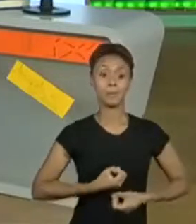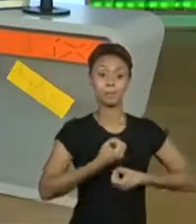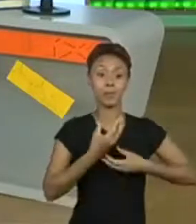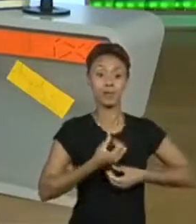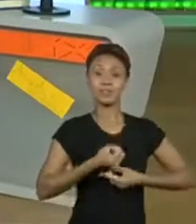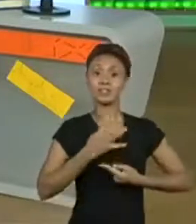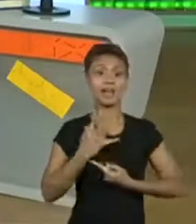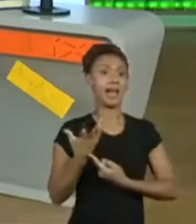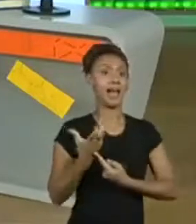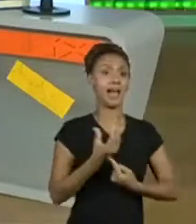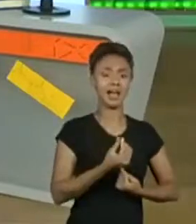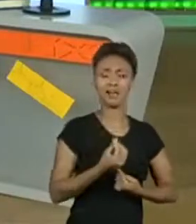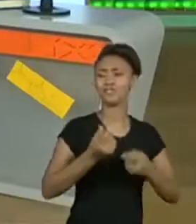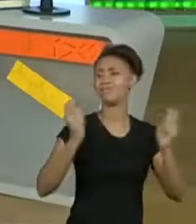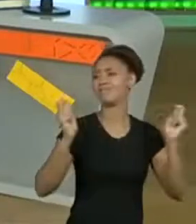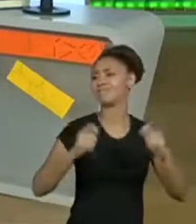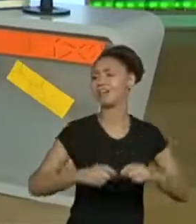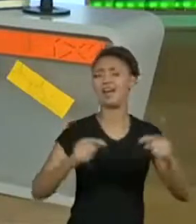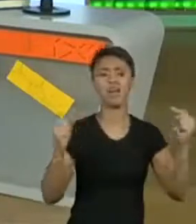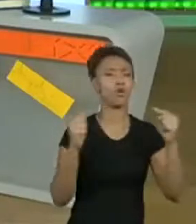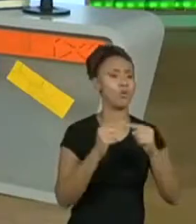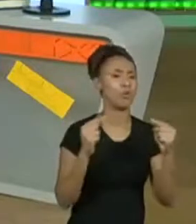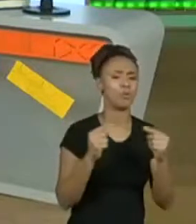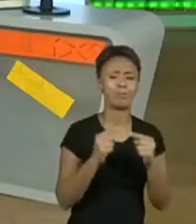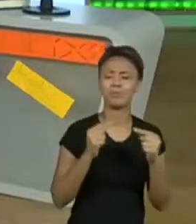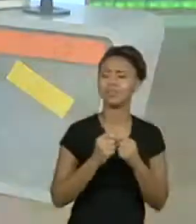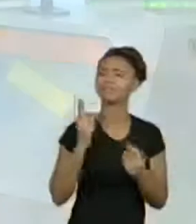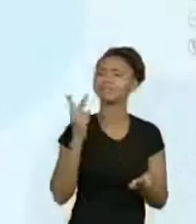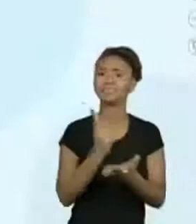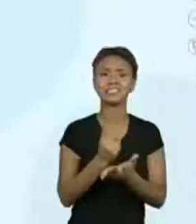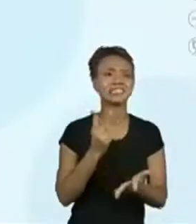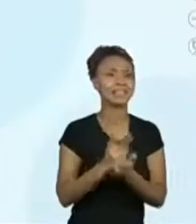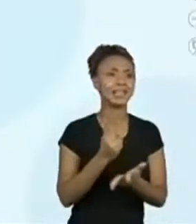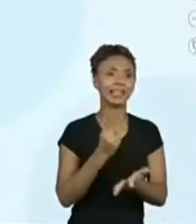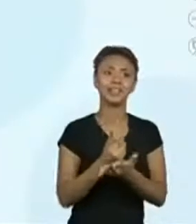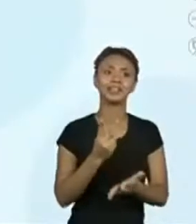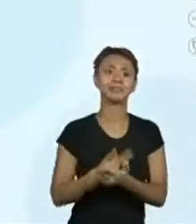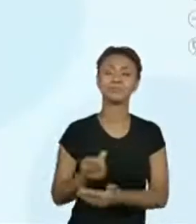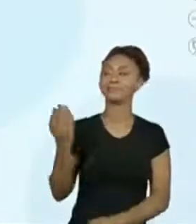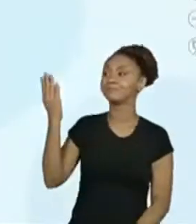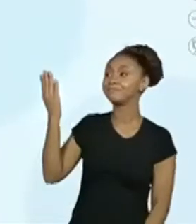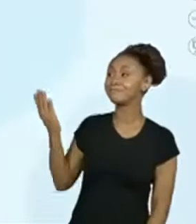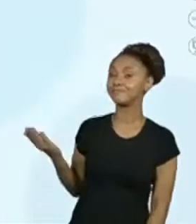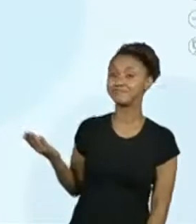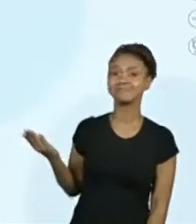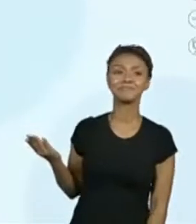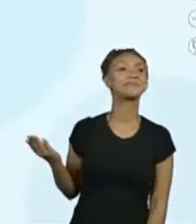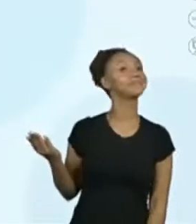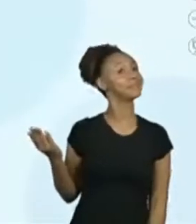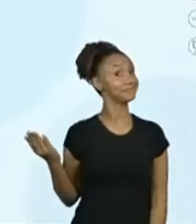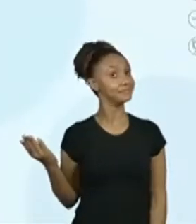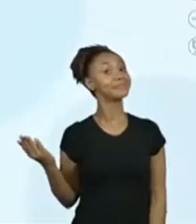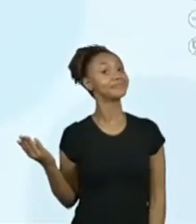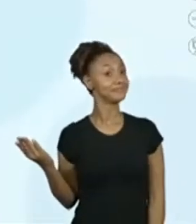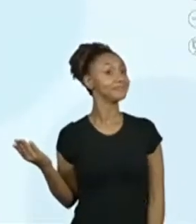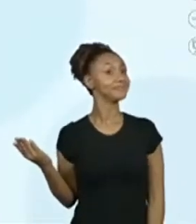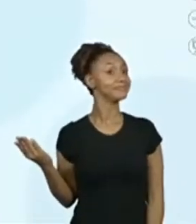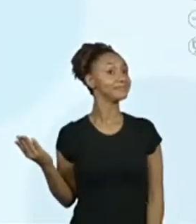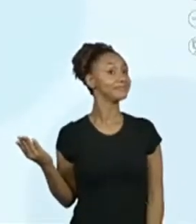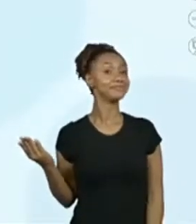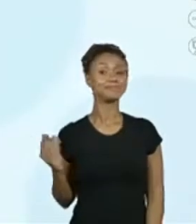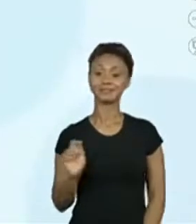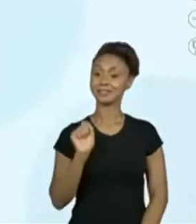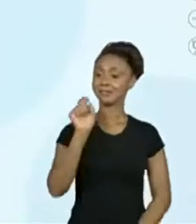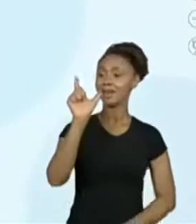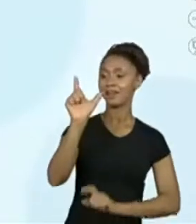momento, isso é claro, óbvio, gostei. Aqui é criar arte